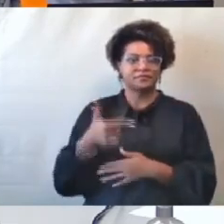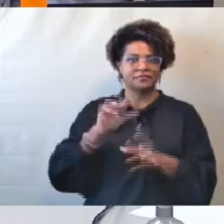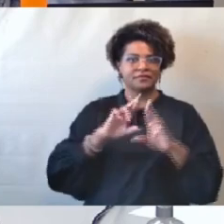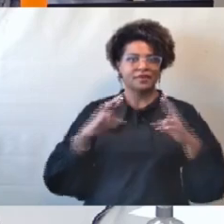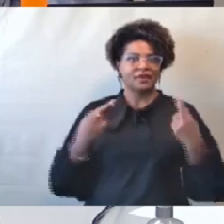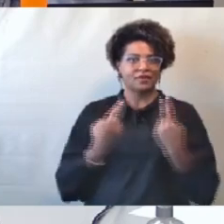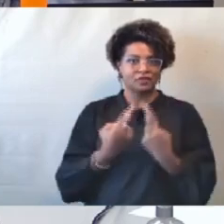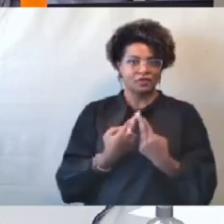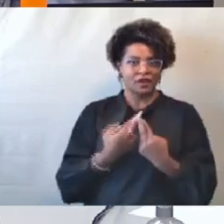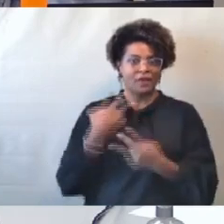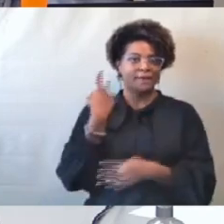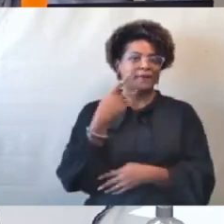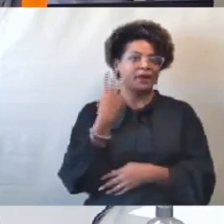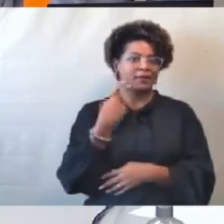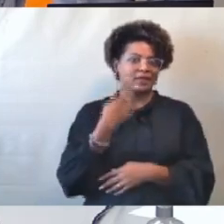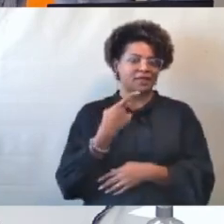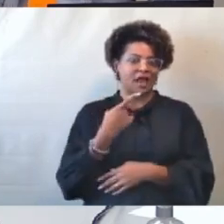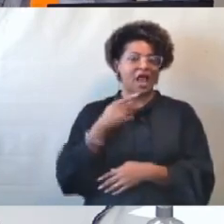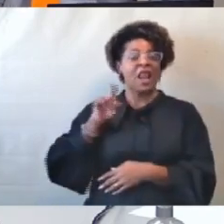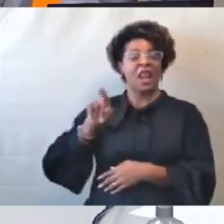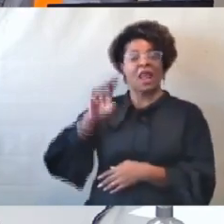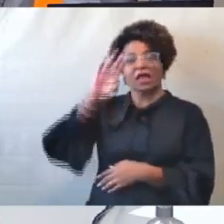Quérito, CPI da Lagoa da Pampulha.